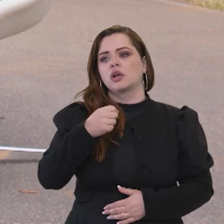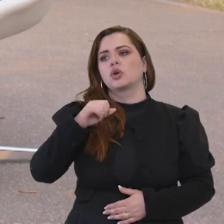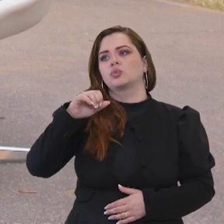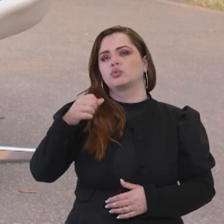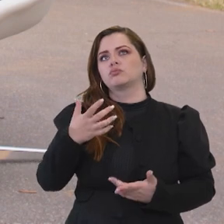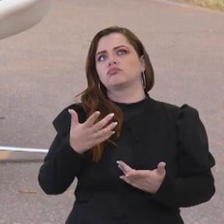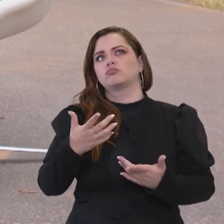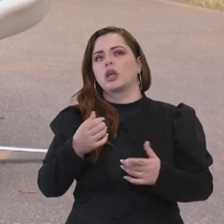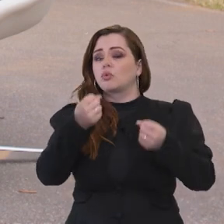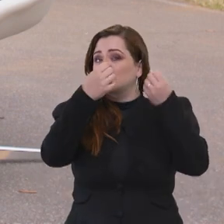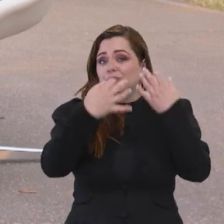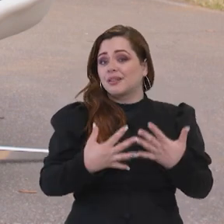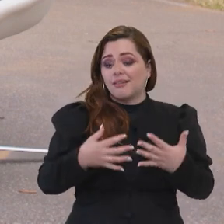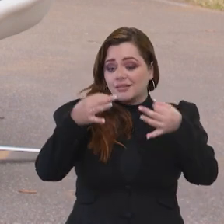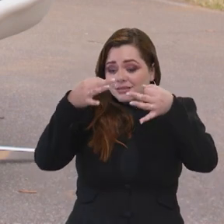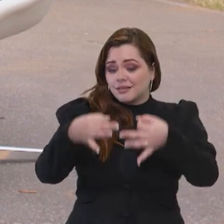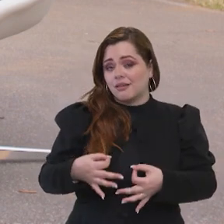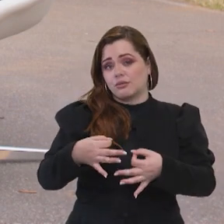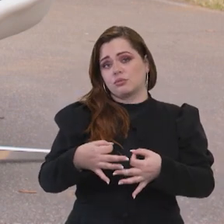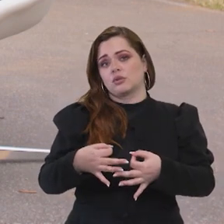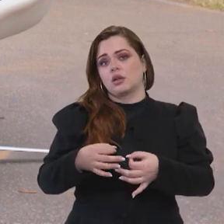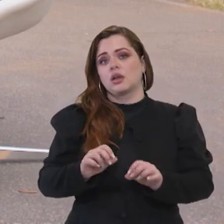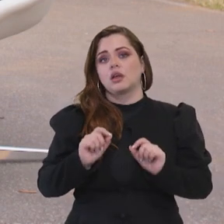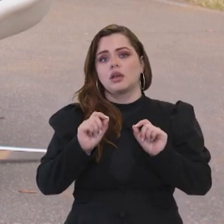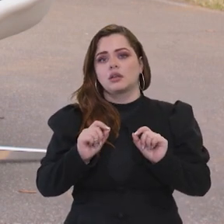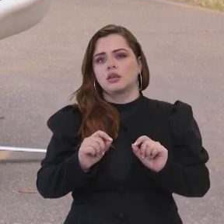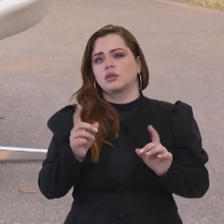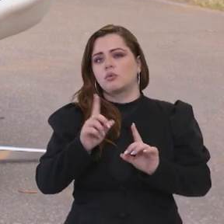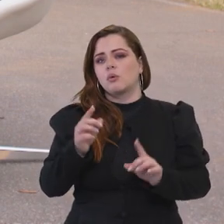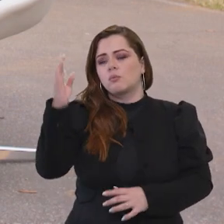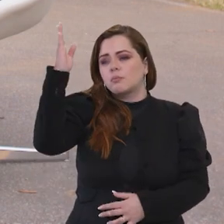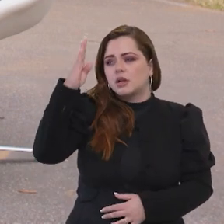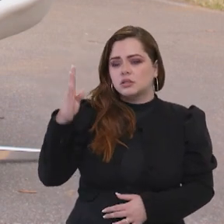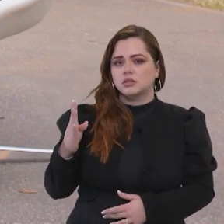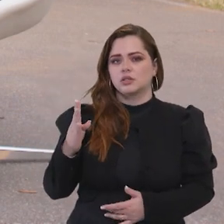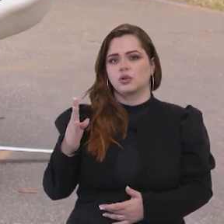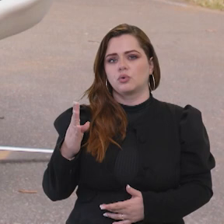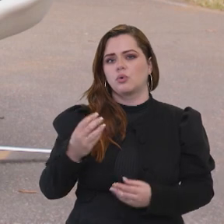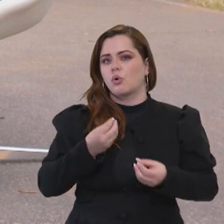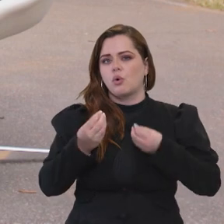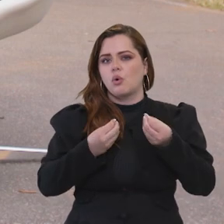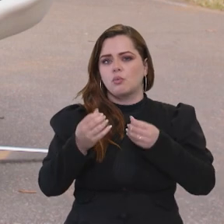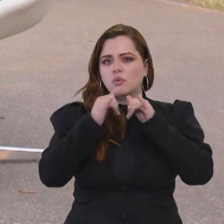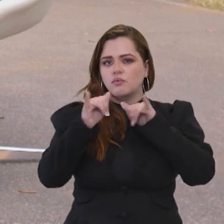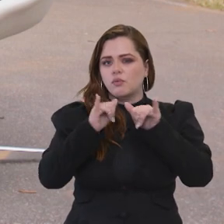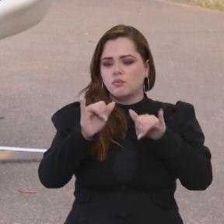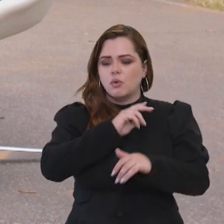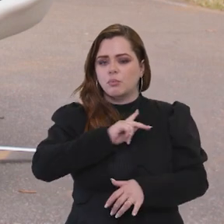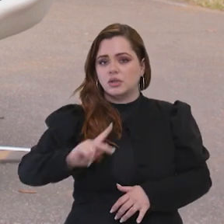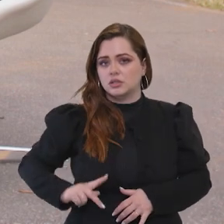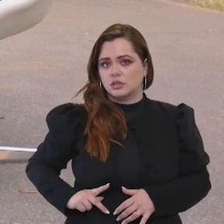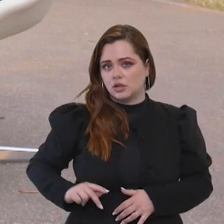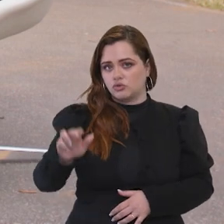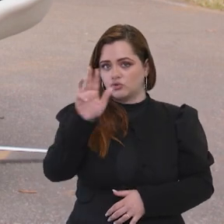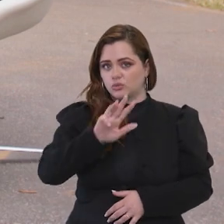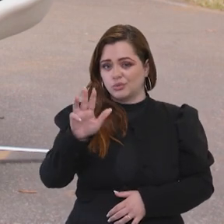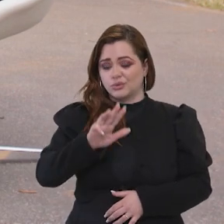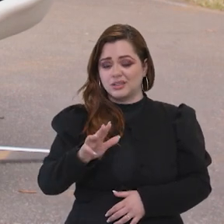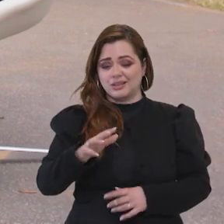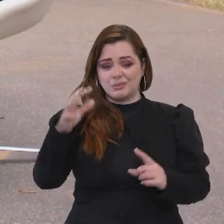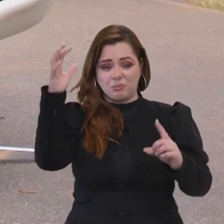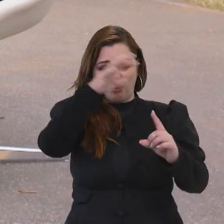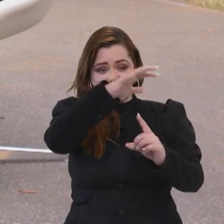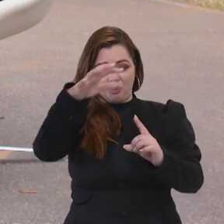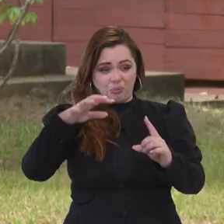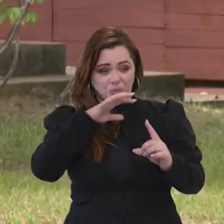português, Carol, eu expliquei exatamente isso. Não foi o Brasil, como disse o presidente Lula, que causou